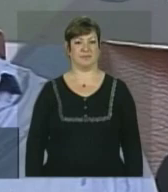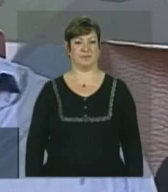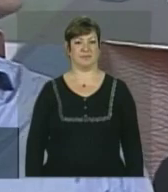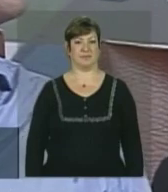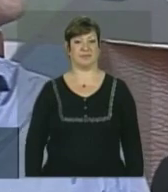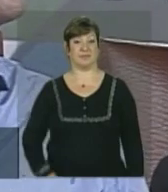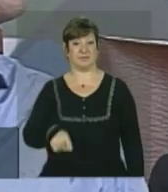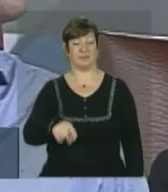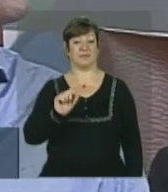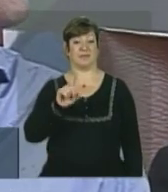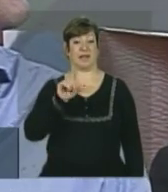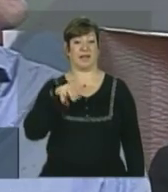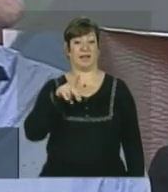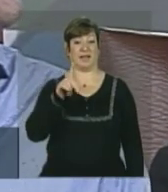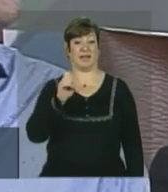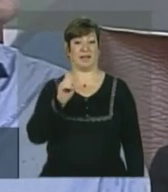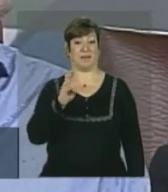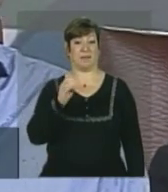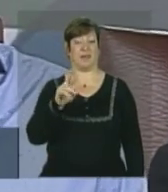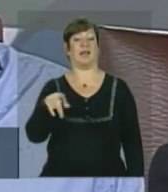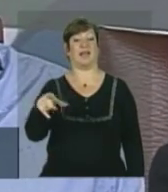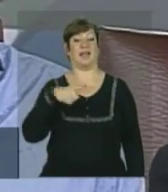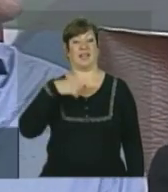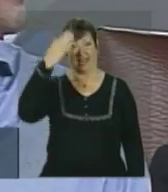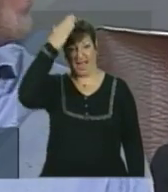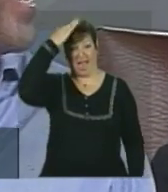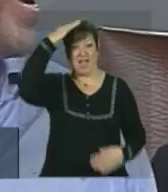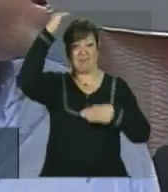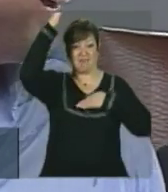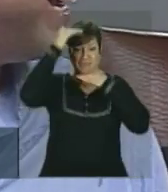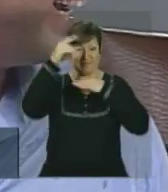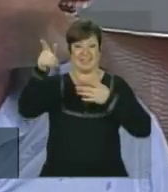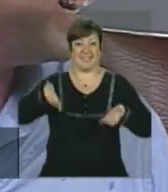Lindenberg é nordestino, cabeça chata, assim como é Selmar.